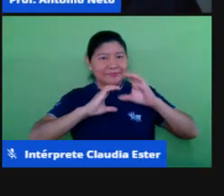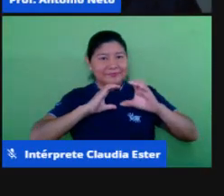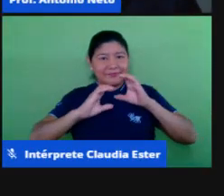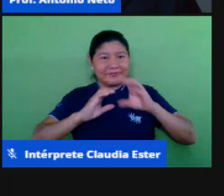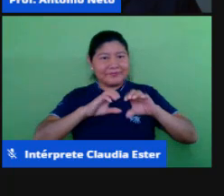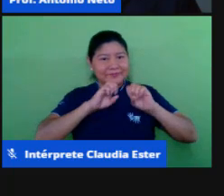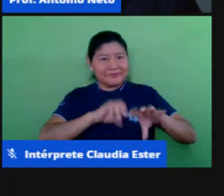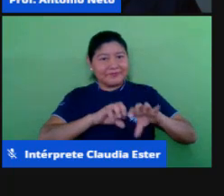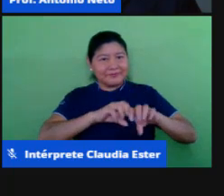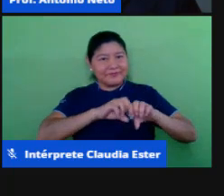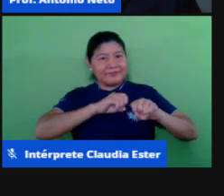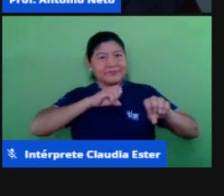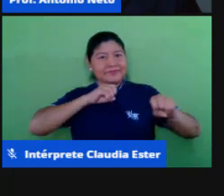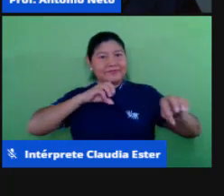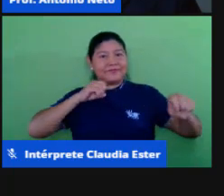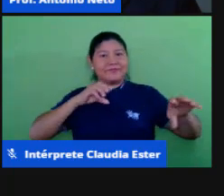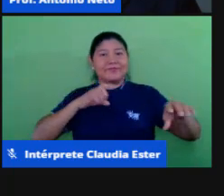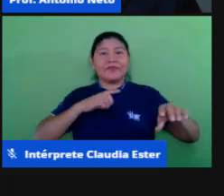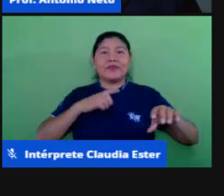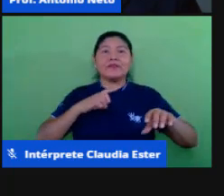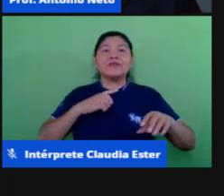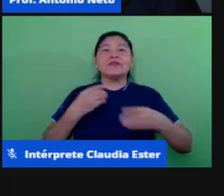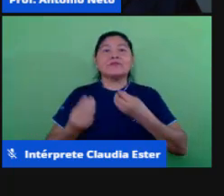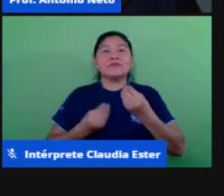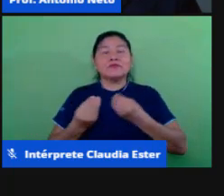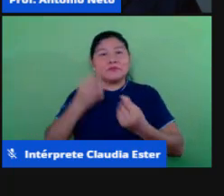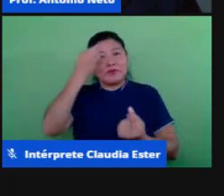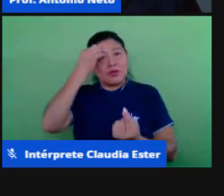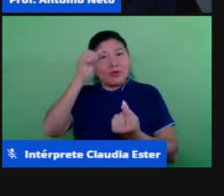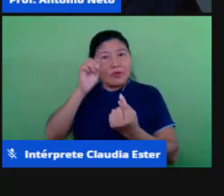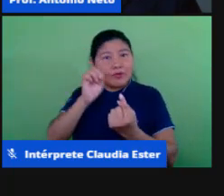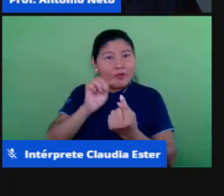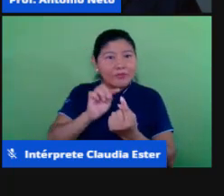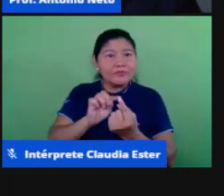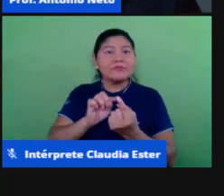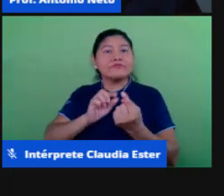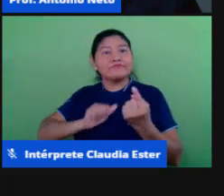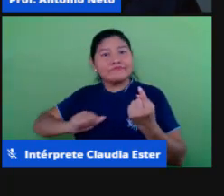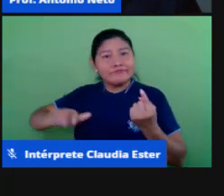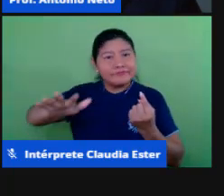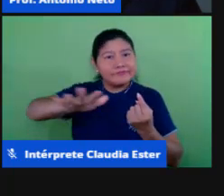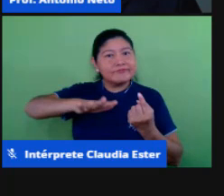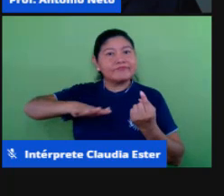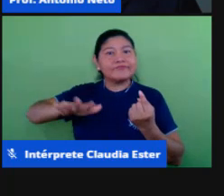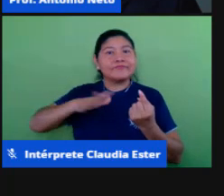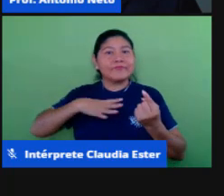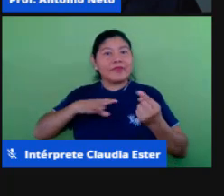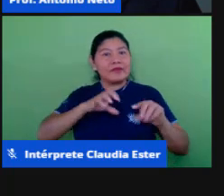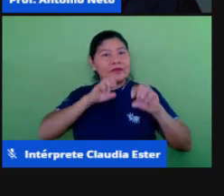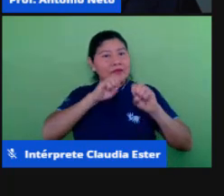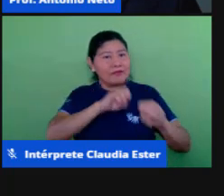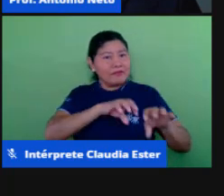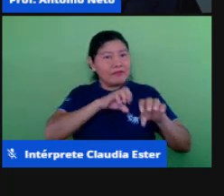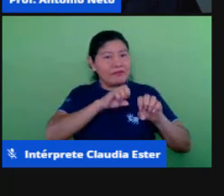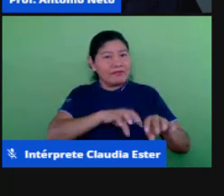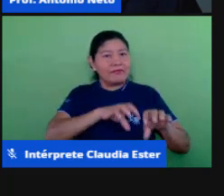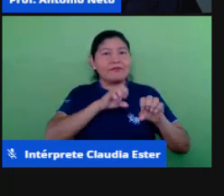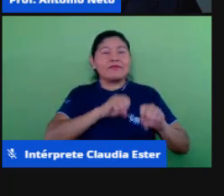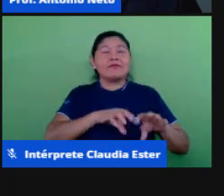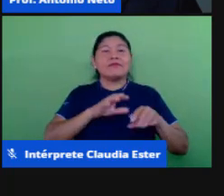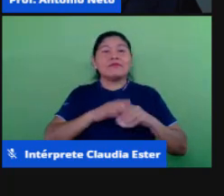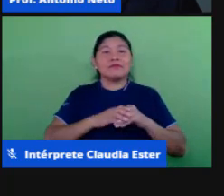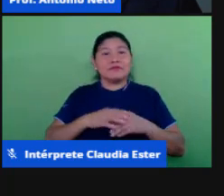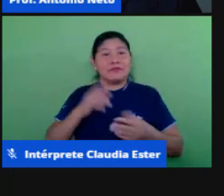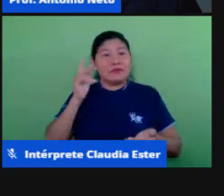remoto, tendo como panorama ou como cenário educacional a